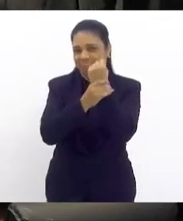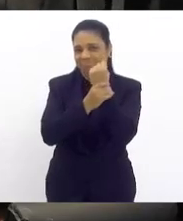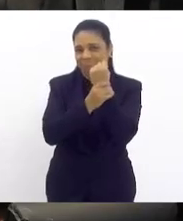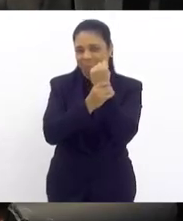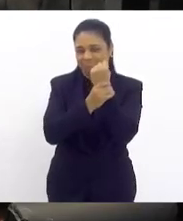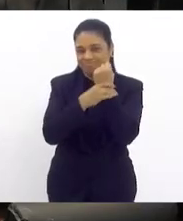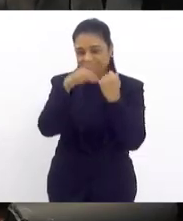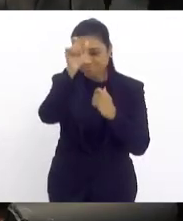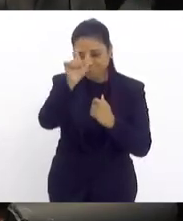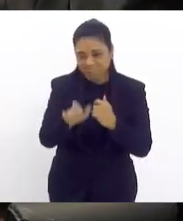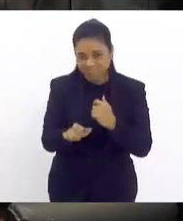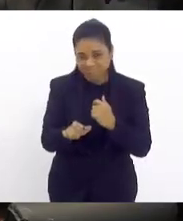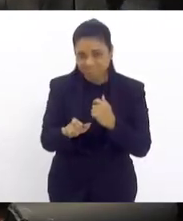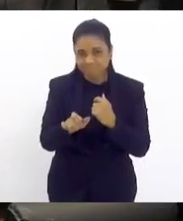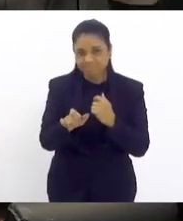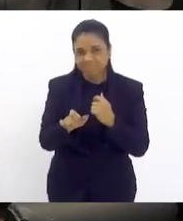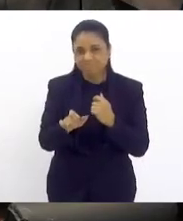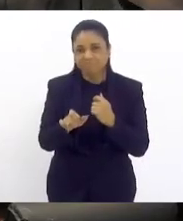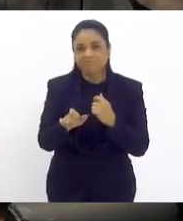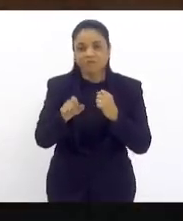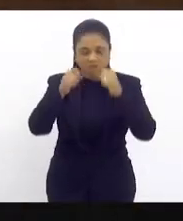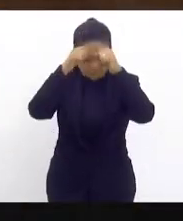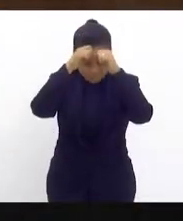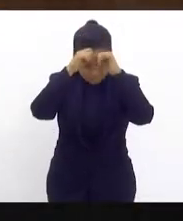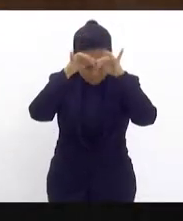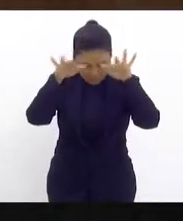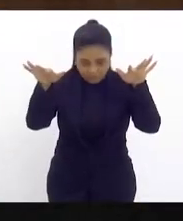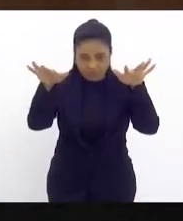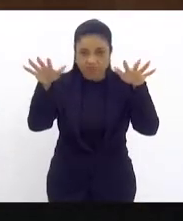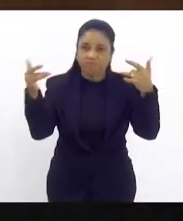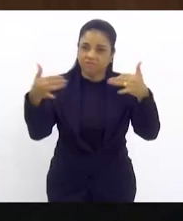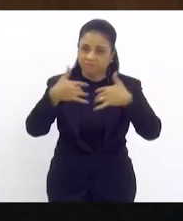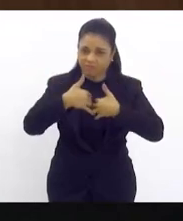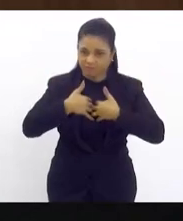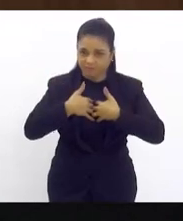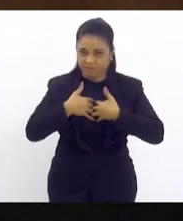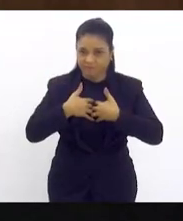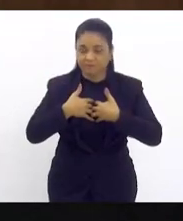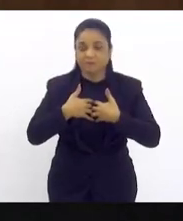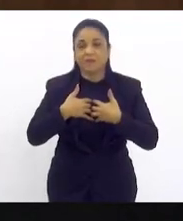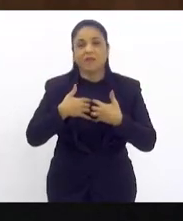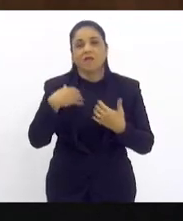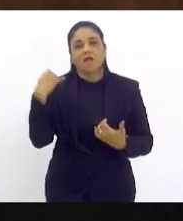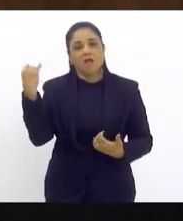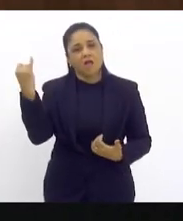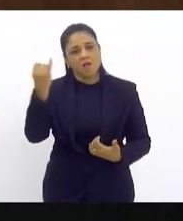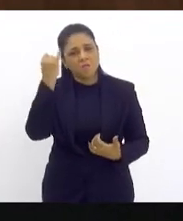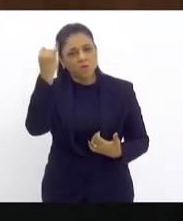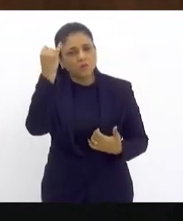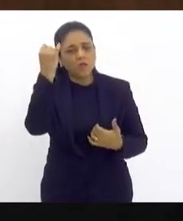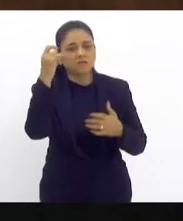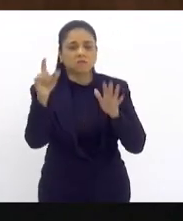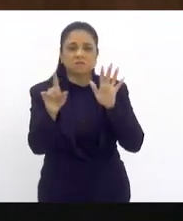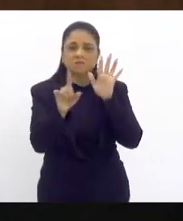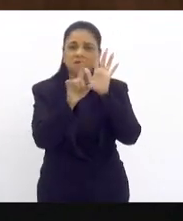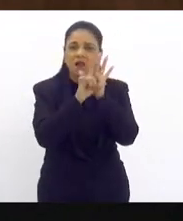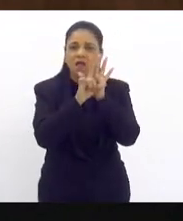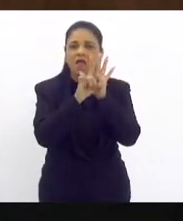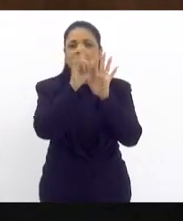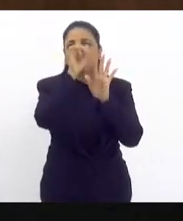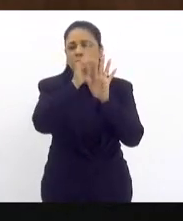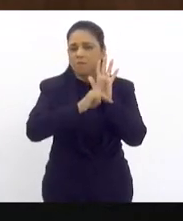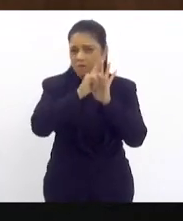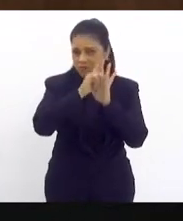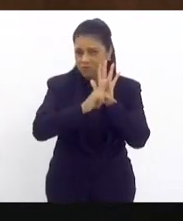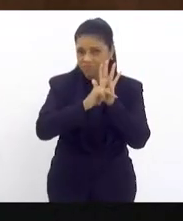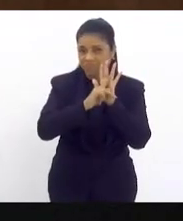o transtorno do espectro autista. Acho que a importância da sua lei, do seu projeto de